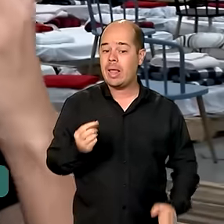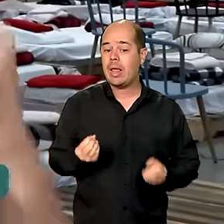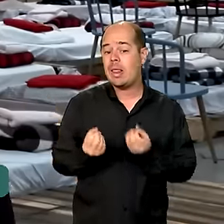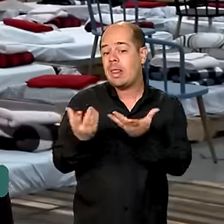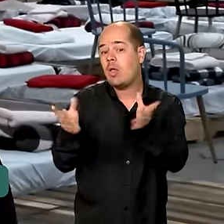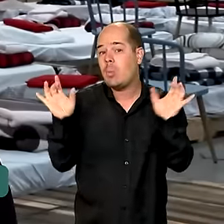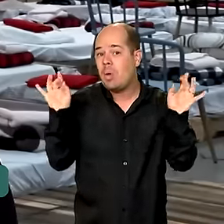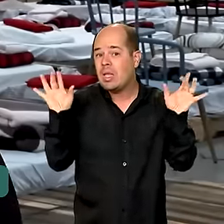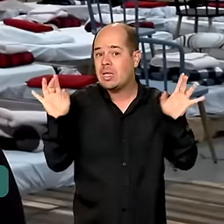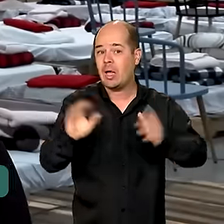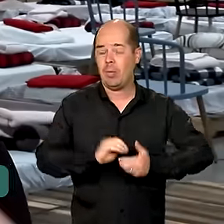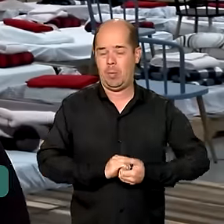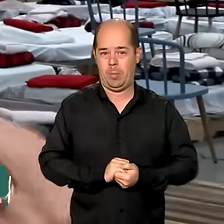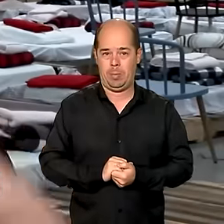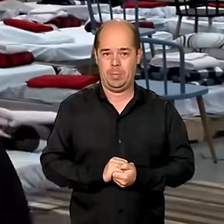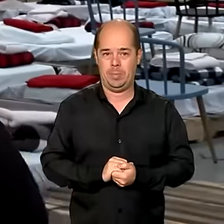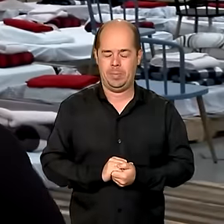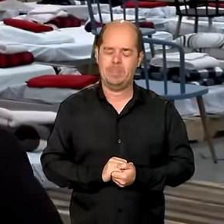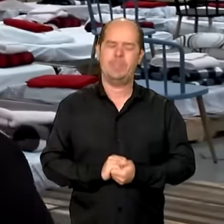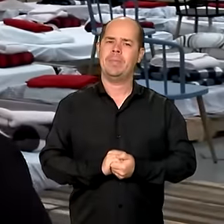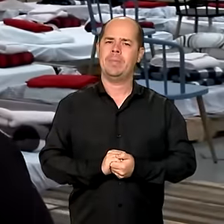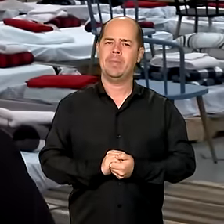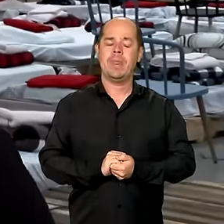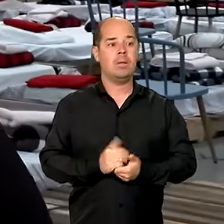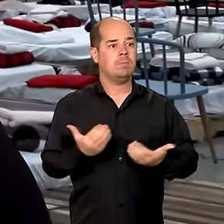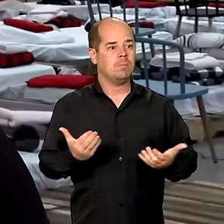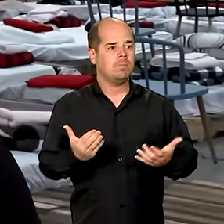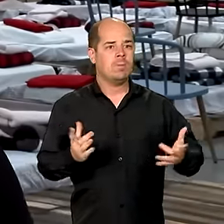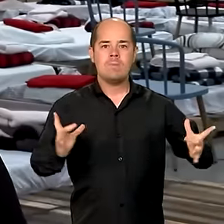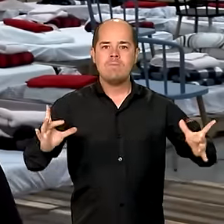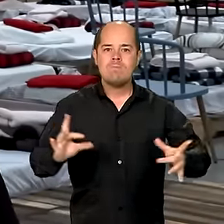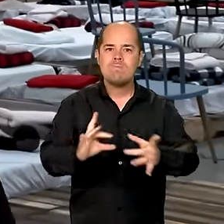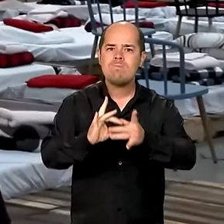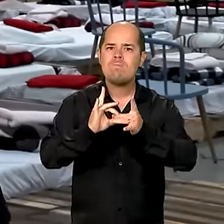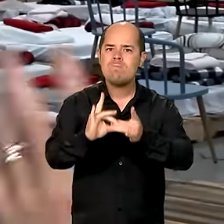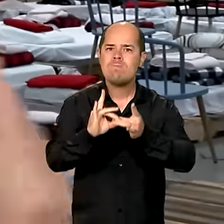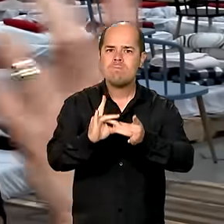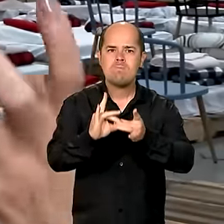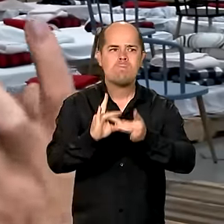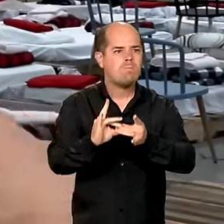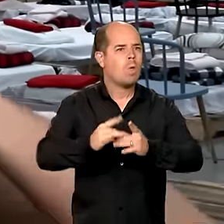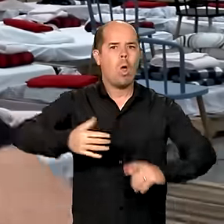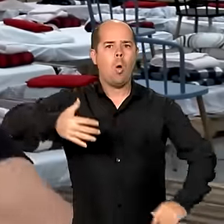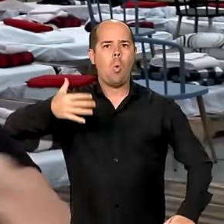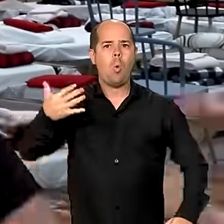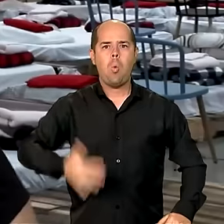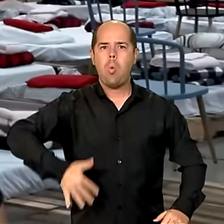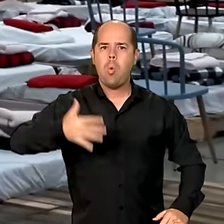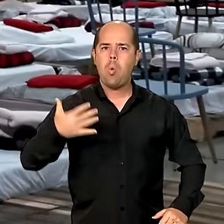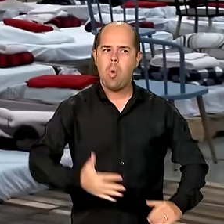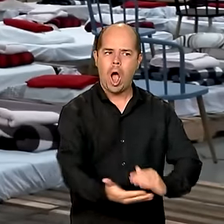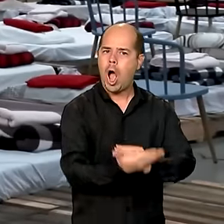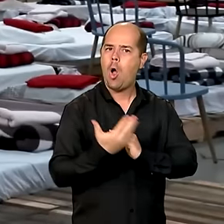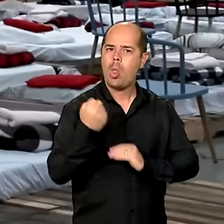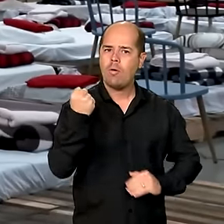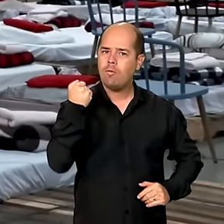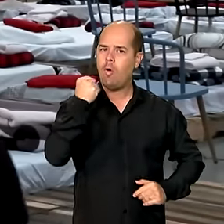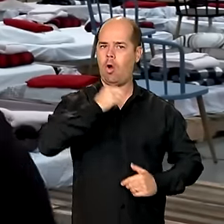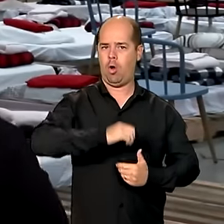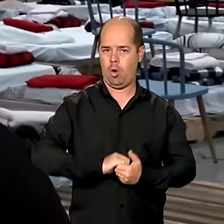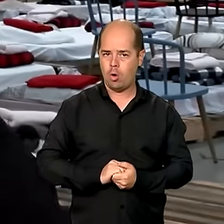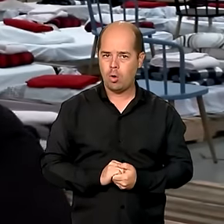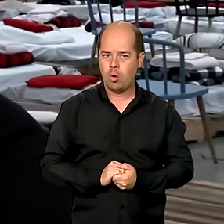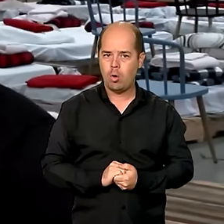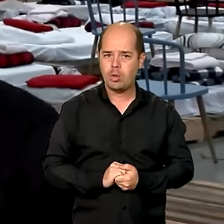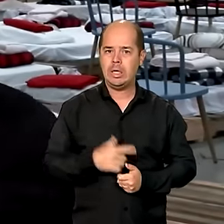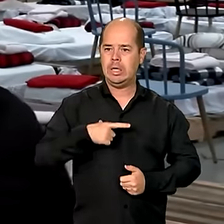incrível como a união faz a força, gente, porque juntos a gente consegue aparar várias